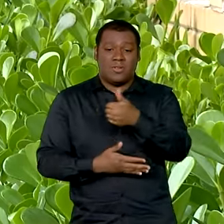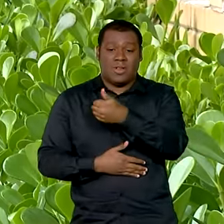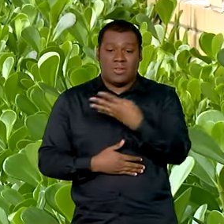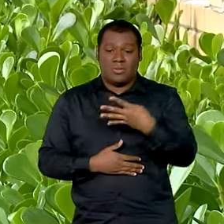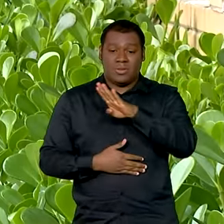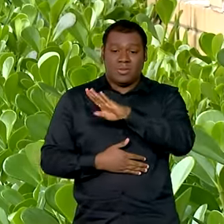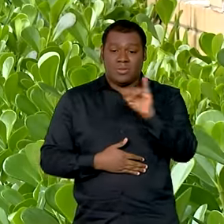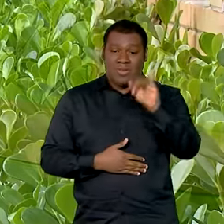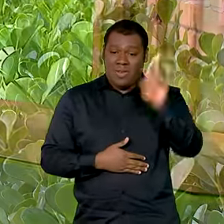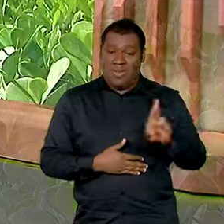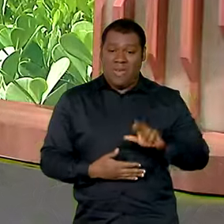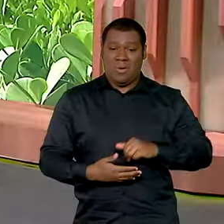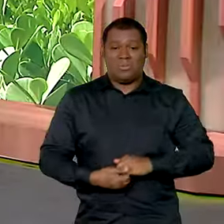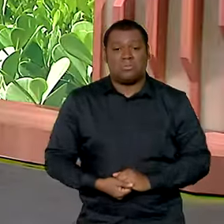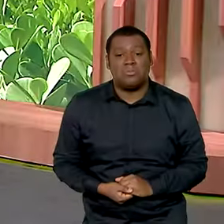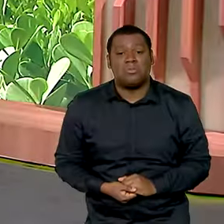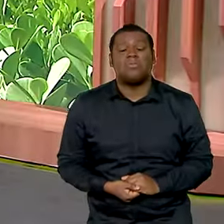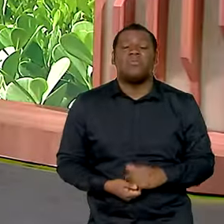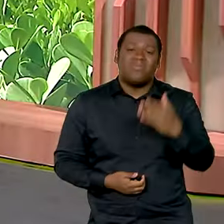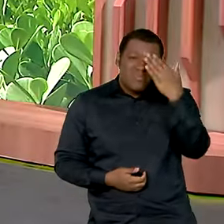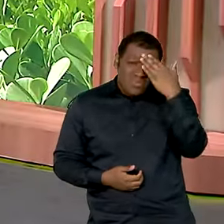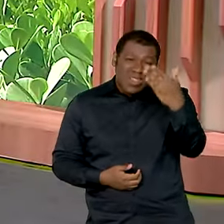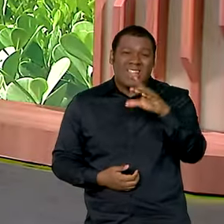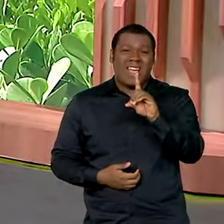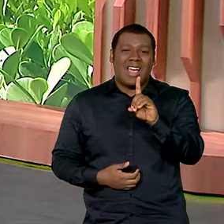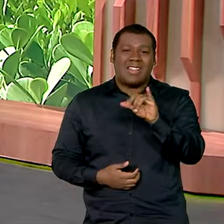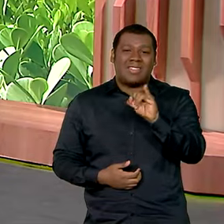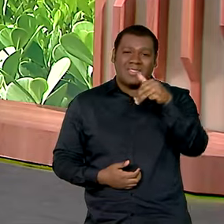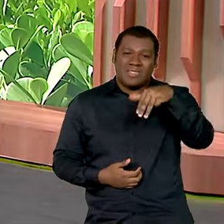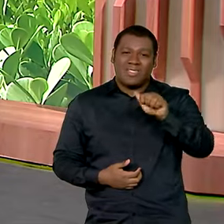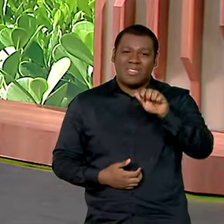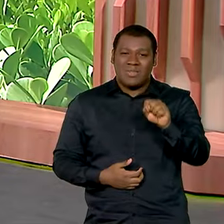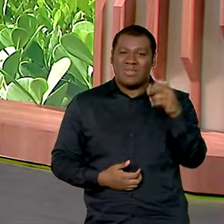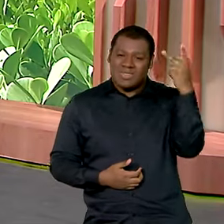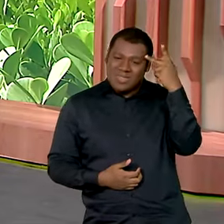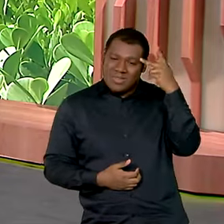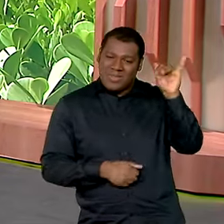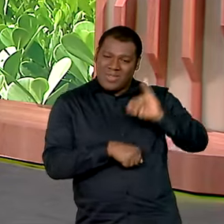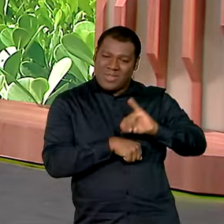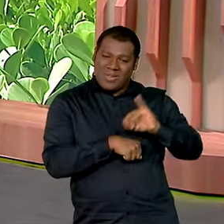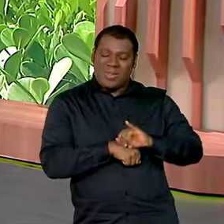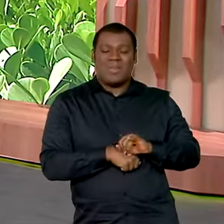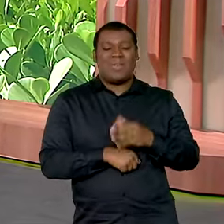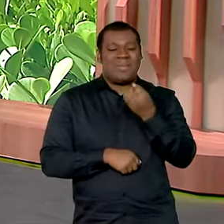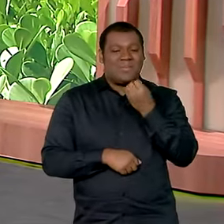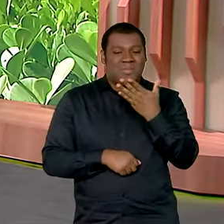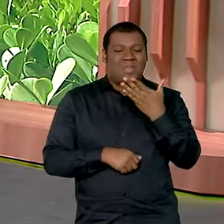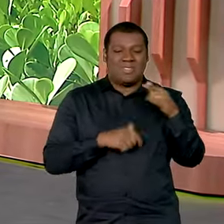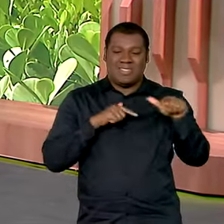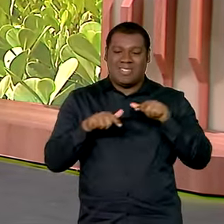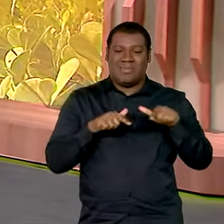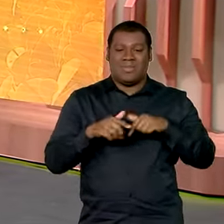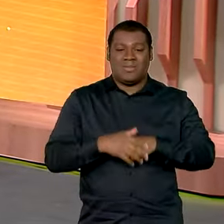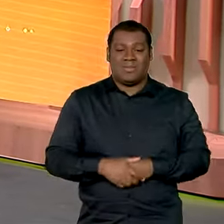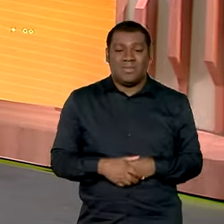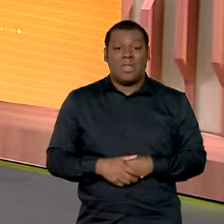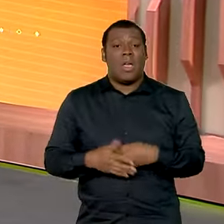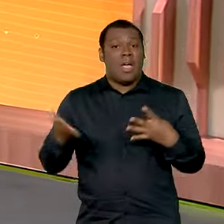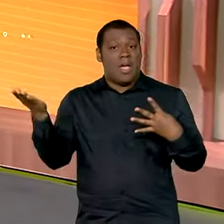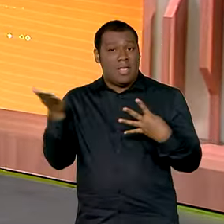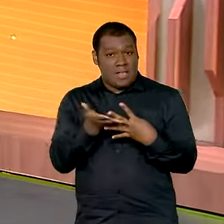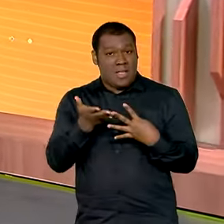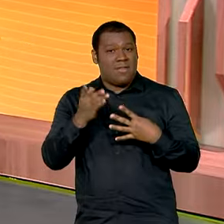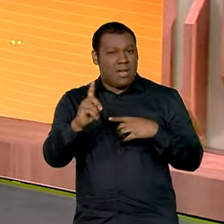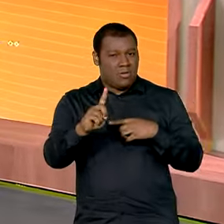reais. Vanessa. Obrigada, Dima Sol, de Direto de São Paulo. Bom trabalho para você. Veja, daqui a